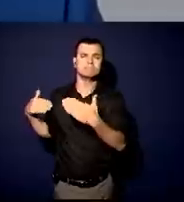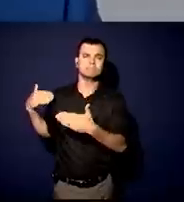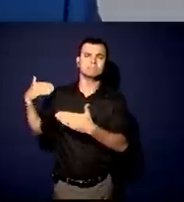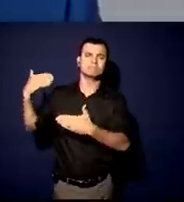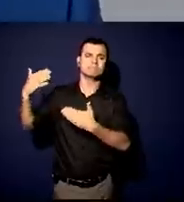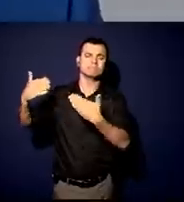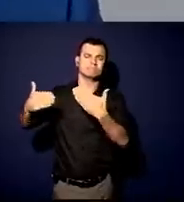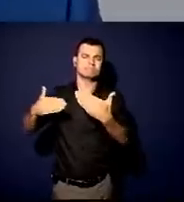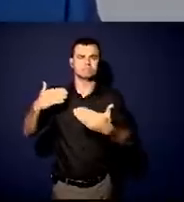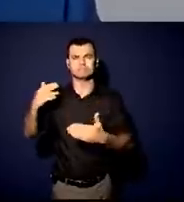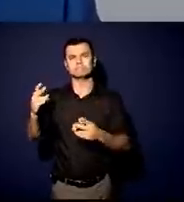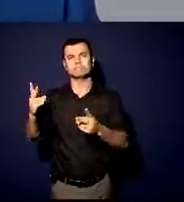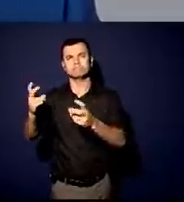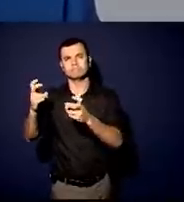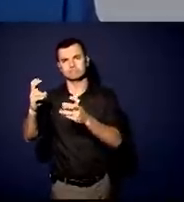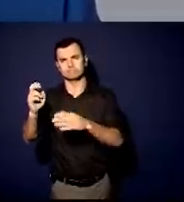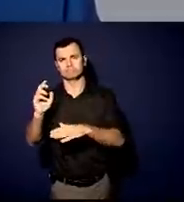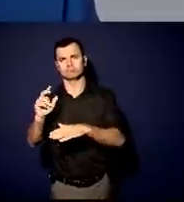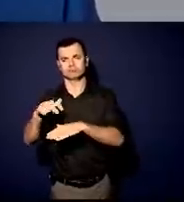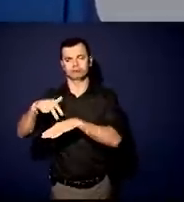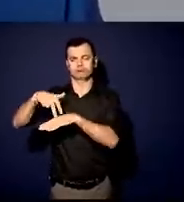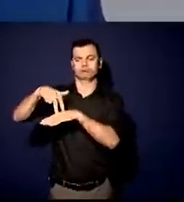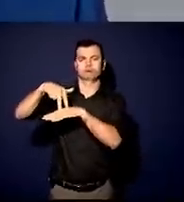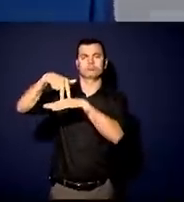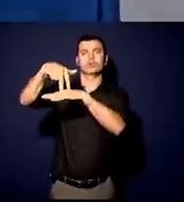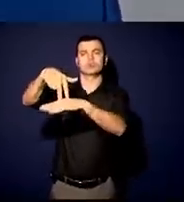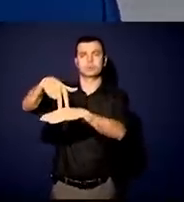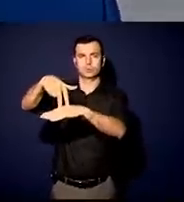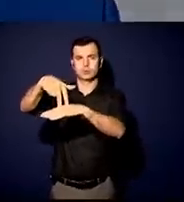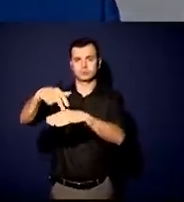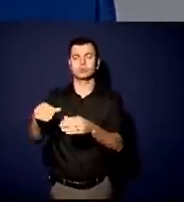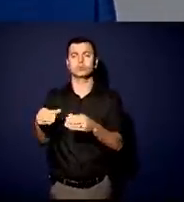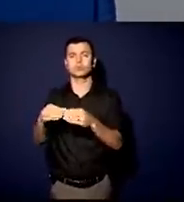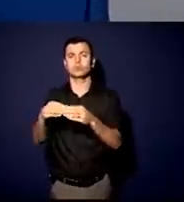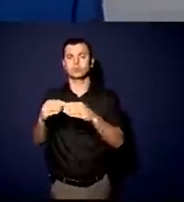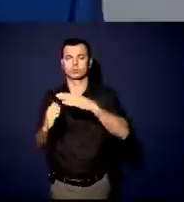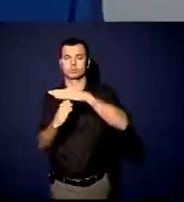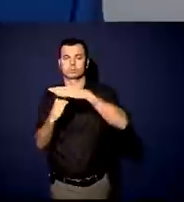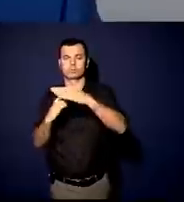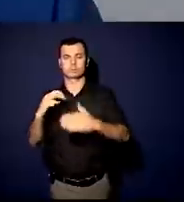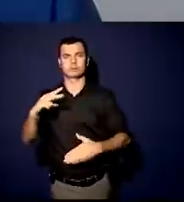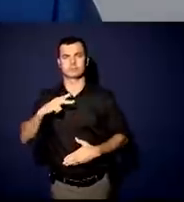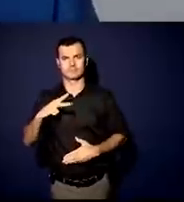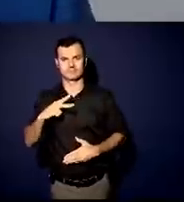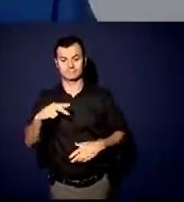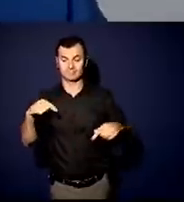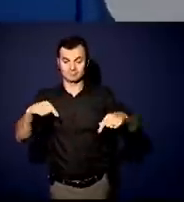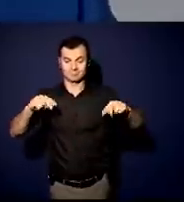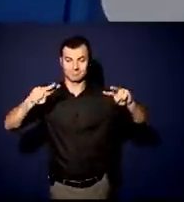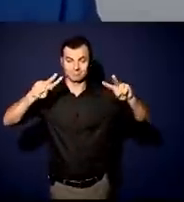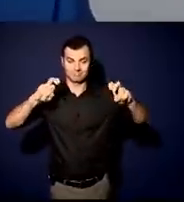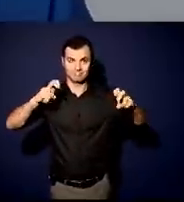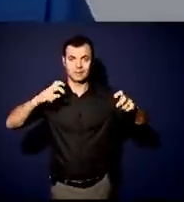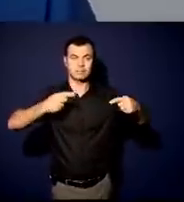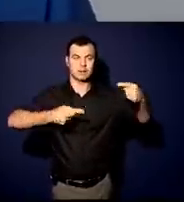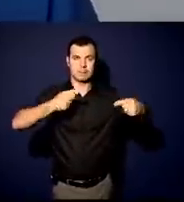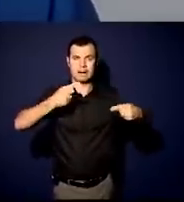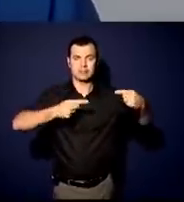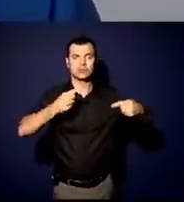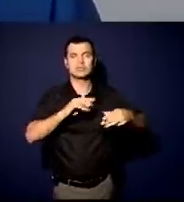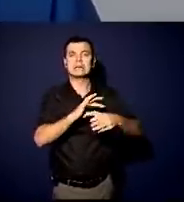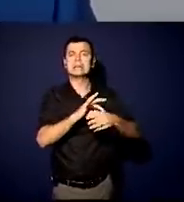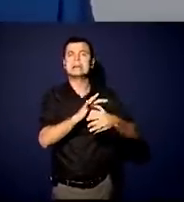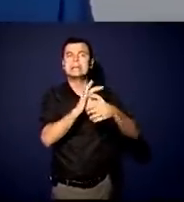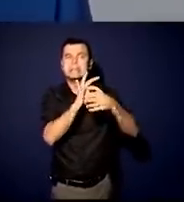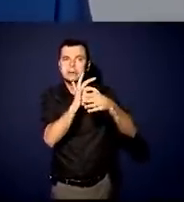pouco da falta de protagonismo da iniciativa privada e quando a gente debate aqui liderança, eu faço com algum